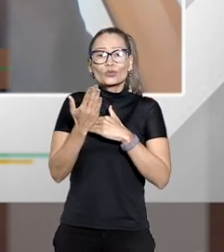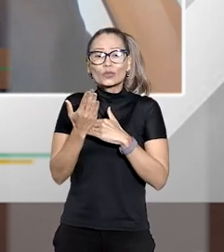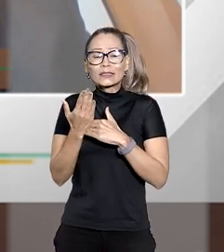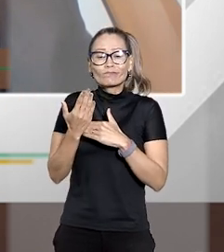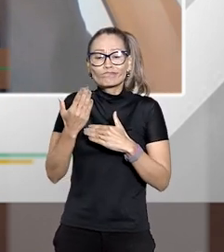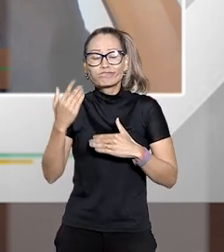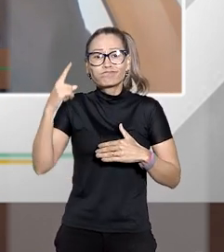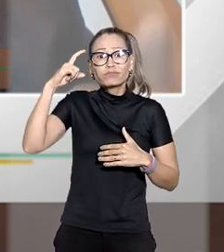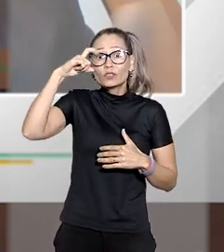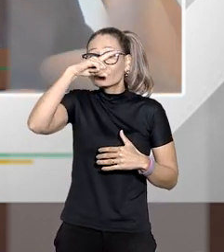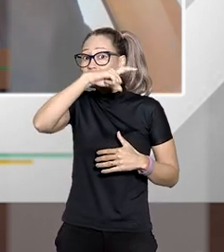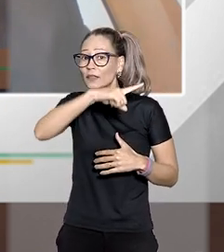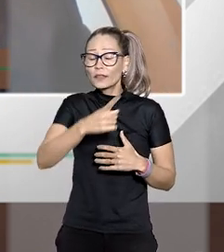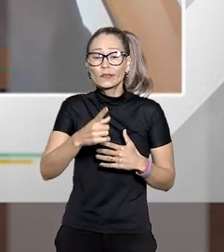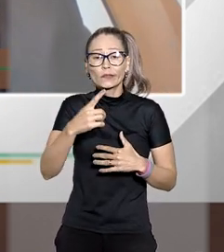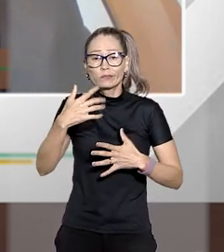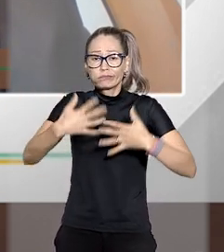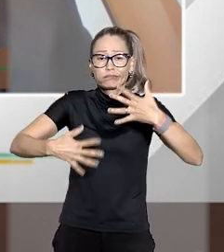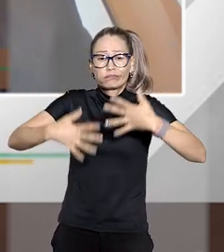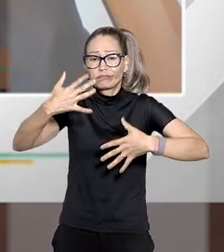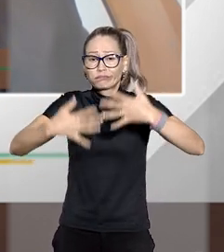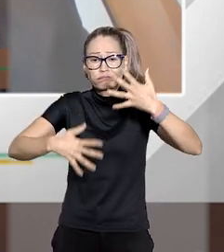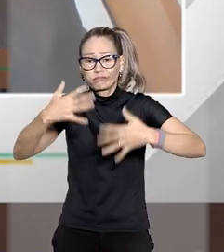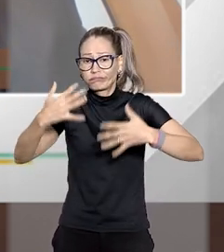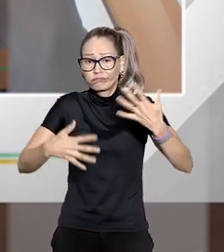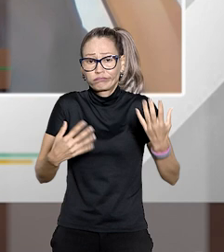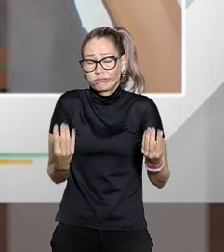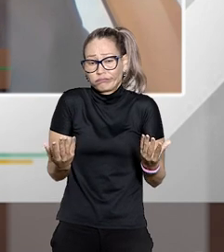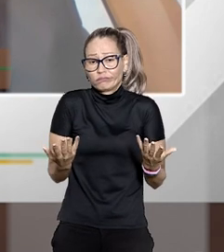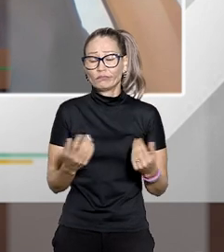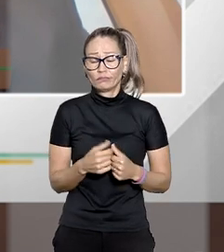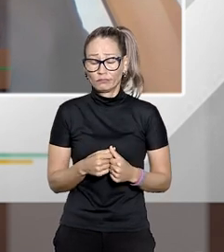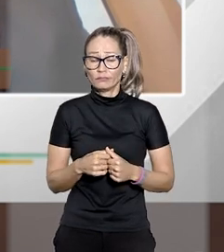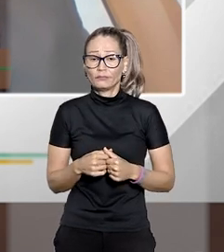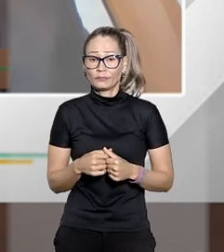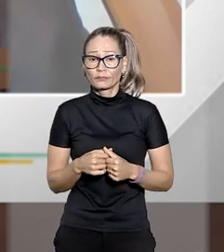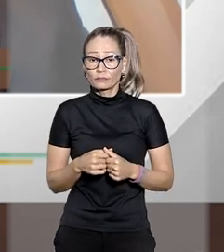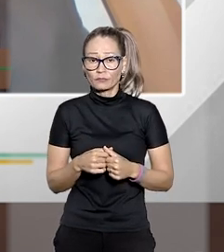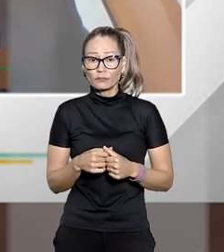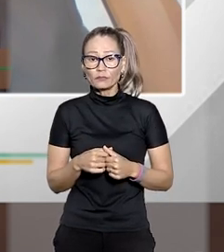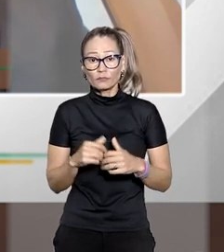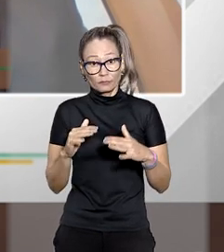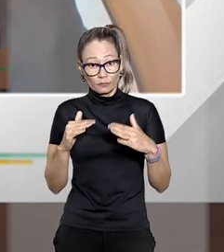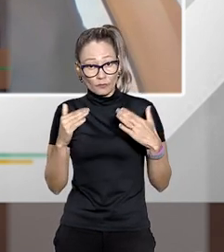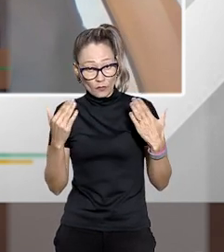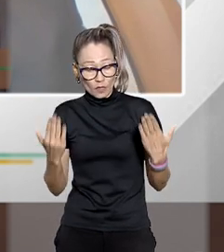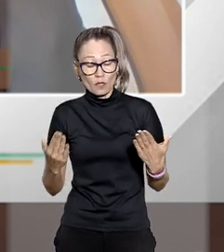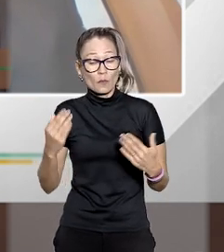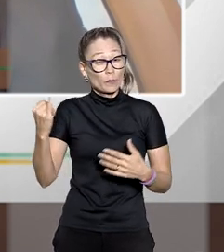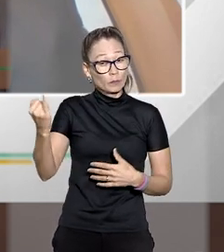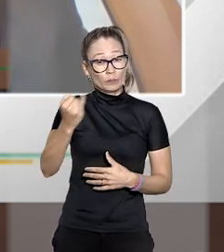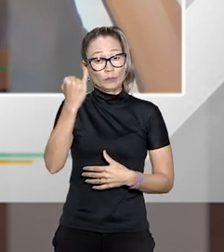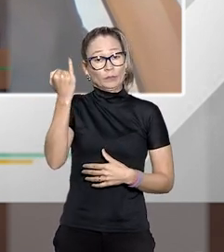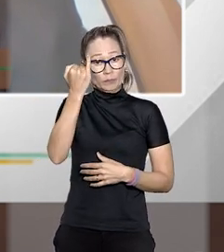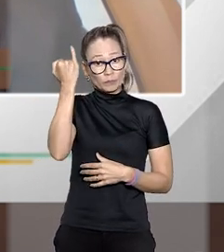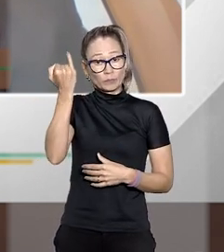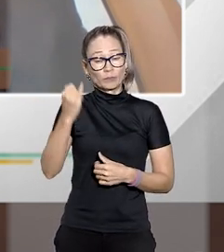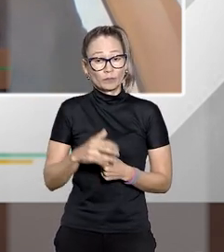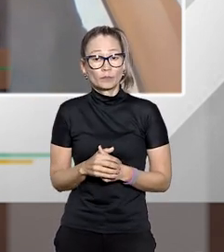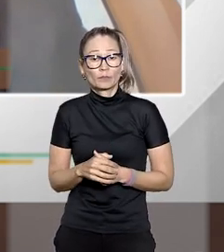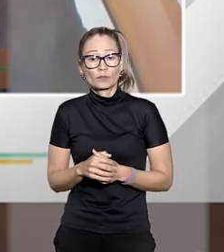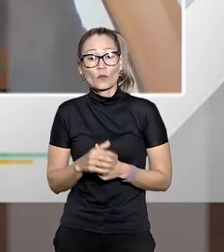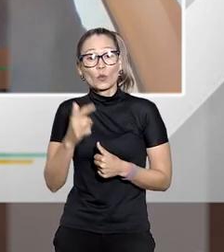tornando impraticável e aí frustrando a própria ideia do juizado de celeridade né então acho que isso é fundamental